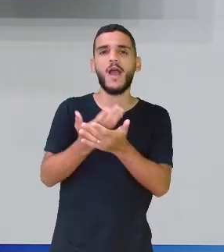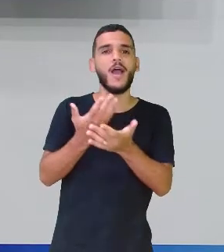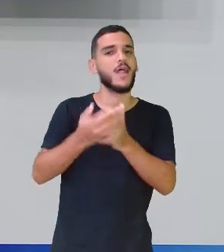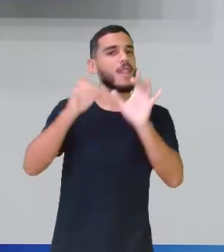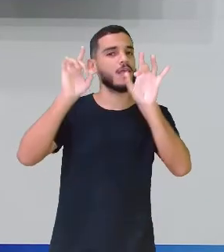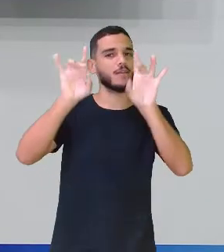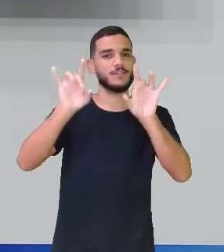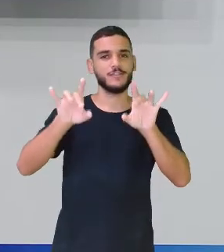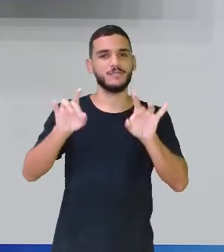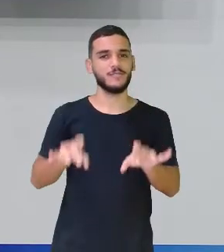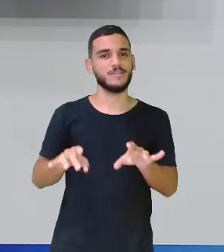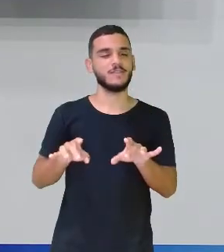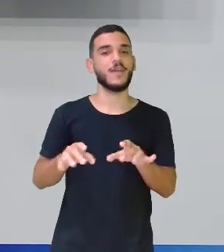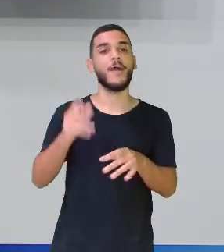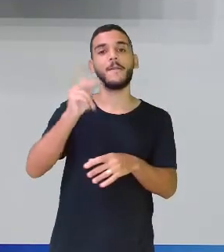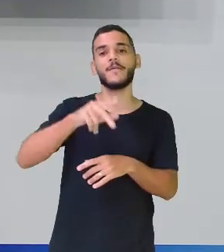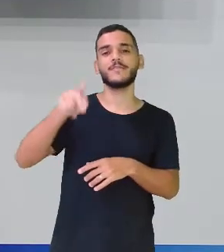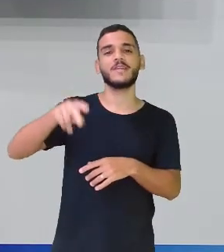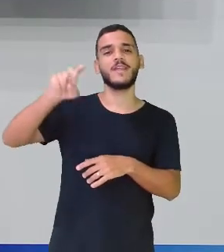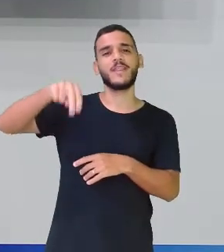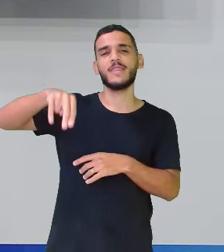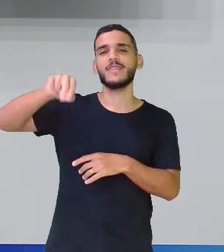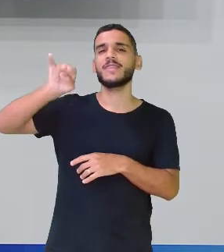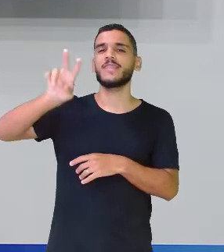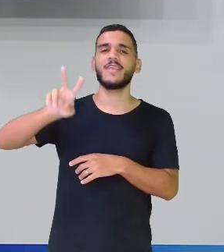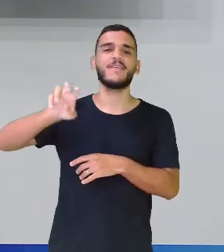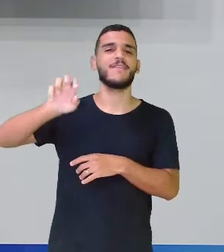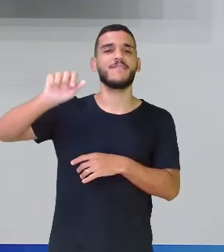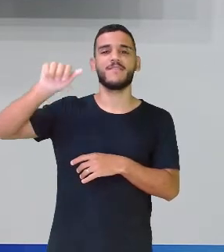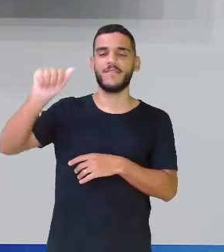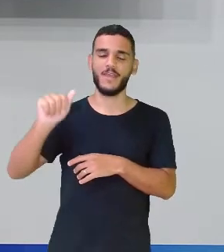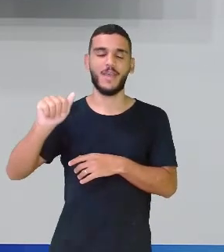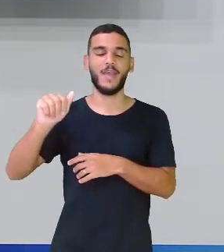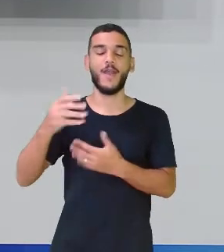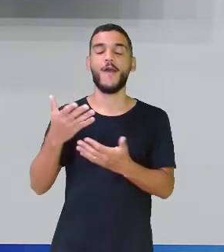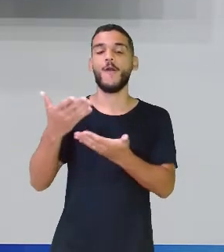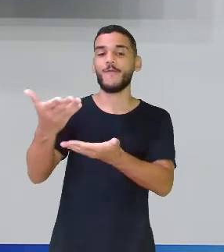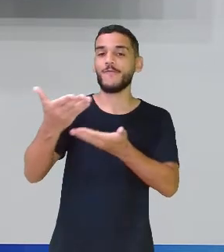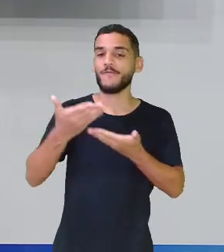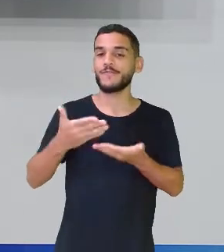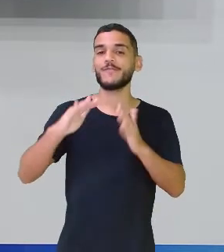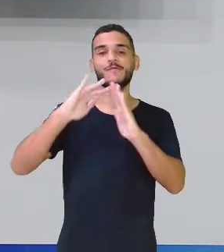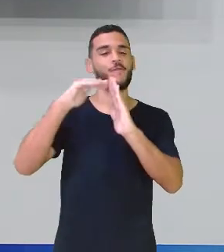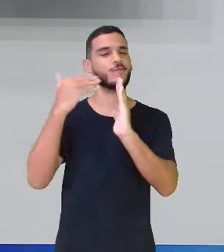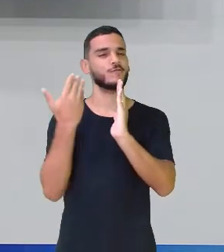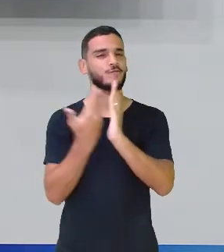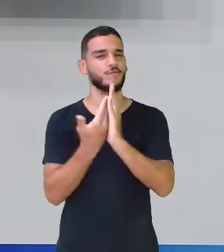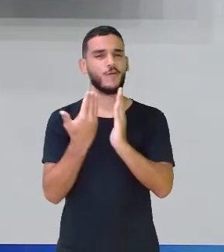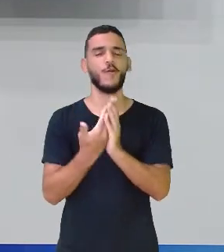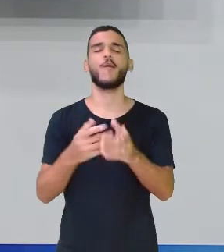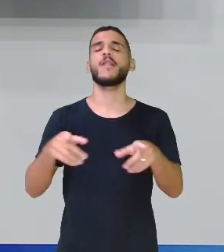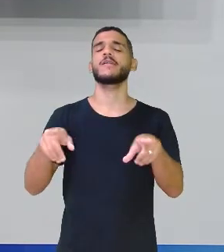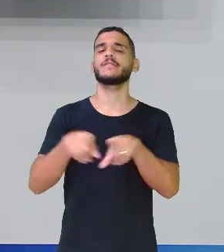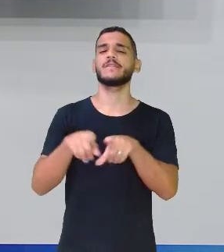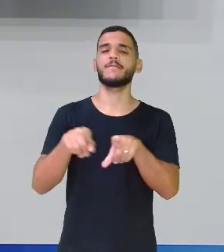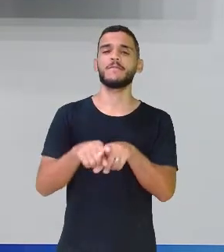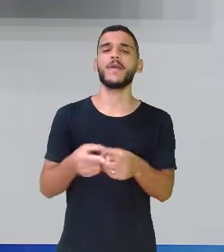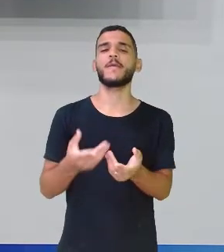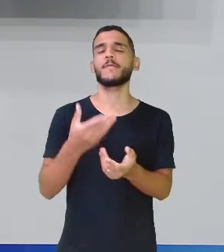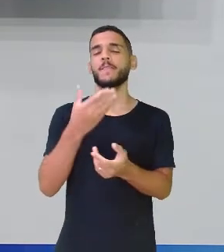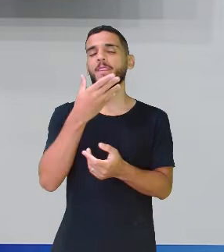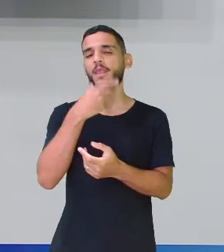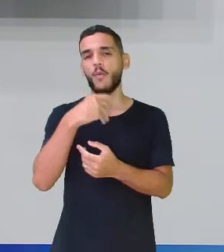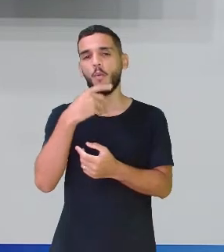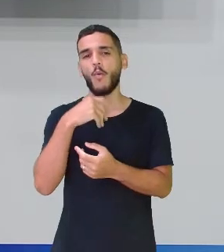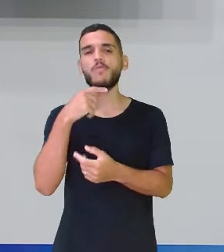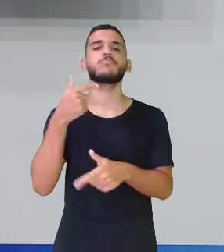professora Nívia. Ela convidou uma escola. Vamos descobrir que escola é essa que ela convidou? Ela também convidou um ambientalista